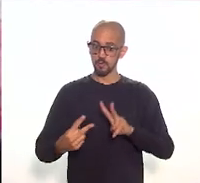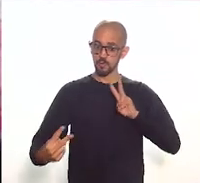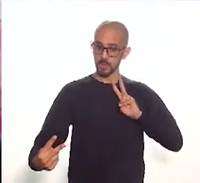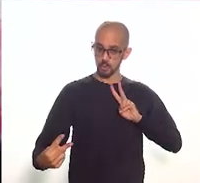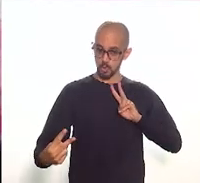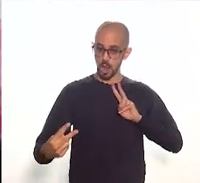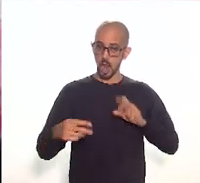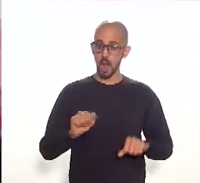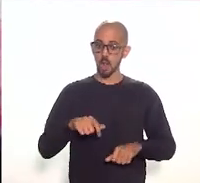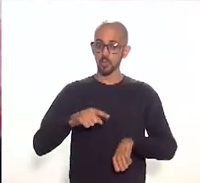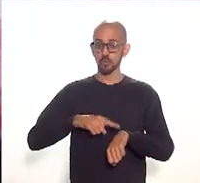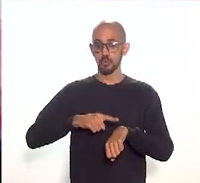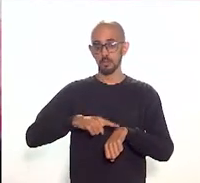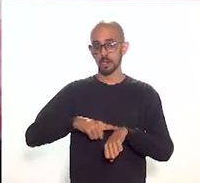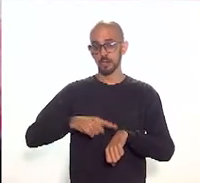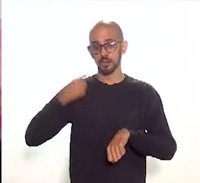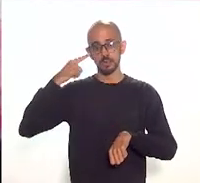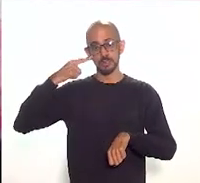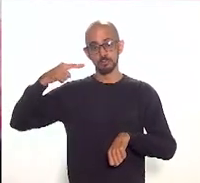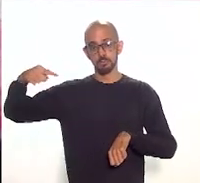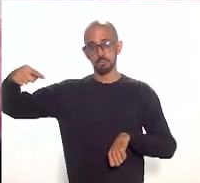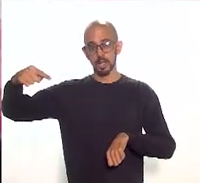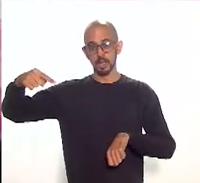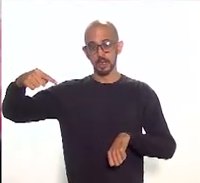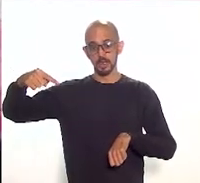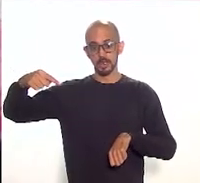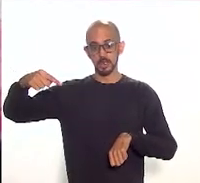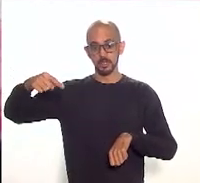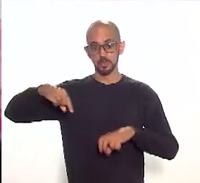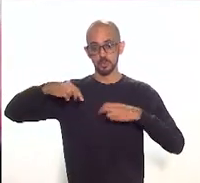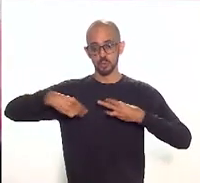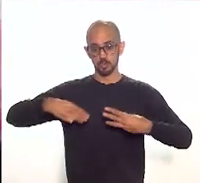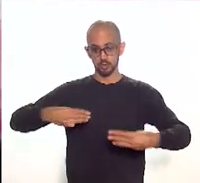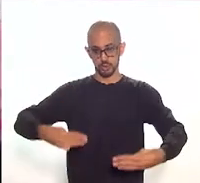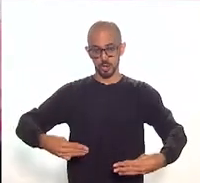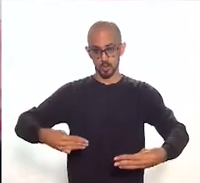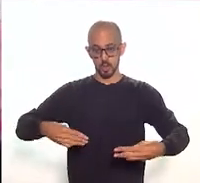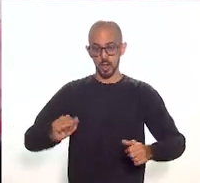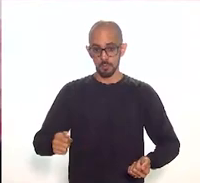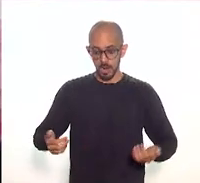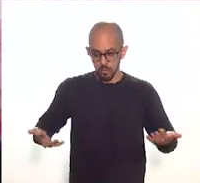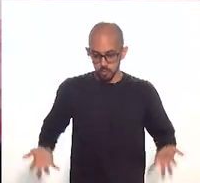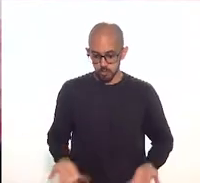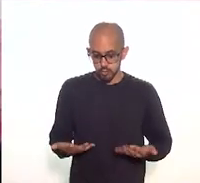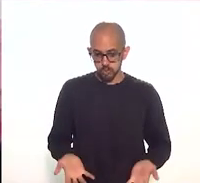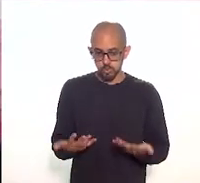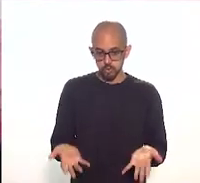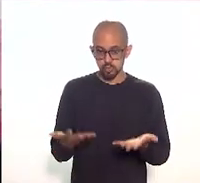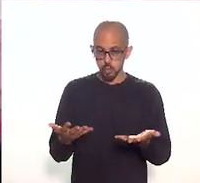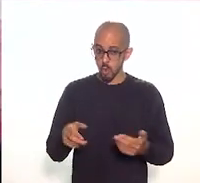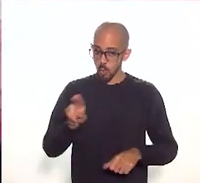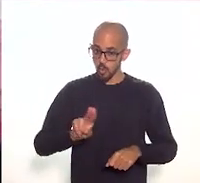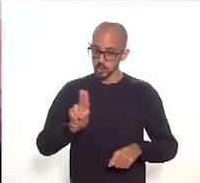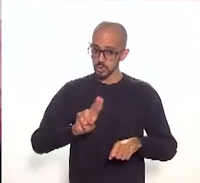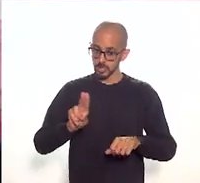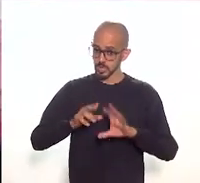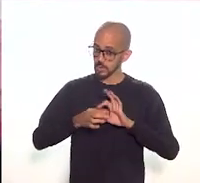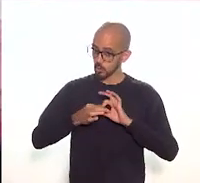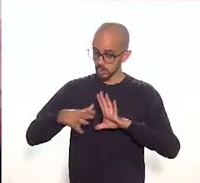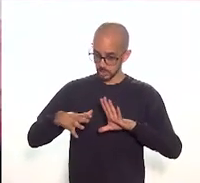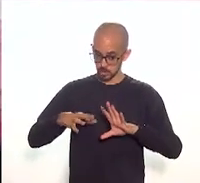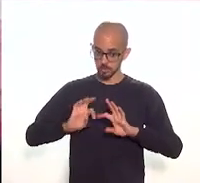Nacional do Museu. Um site foi criado e a equipe do museu passou a estimular o uso livre e criativo do perfil.